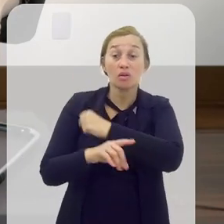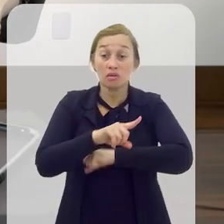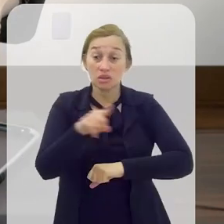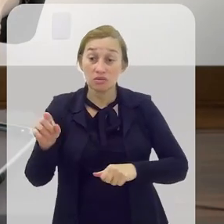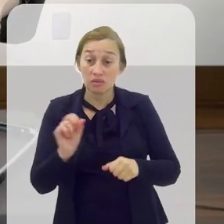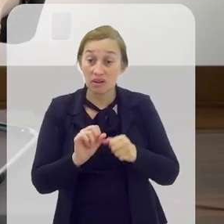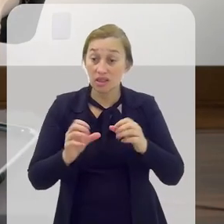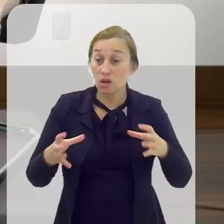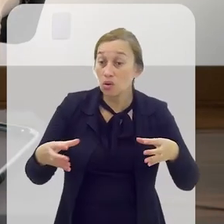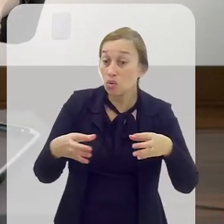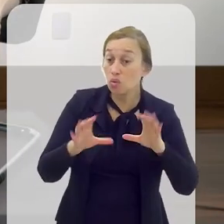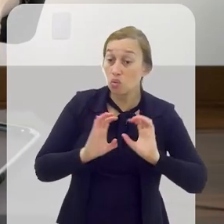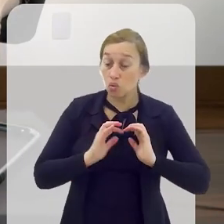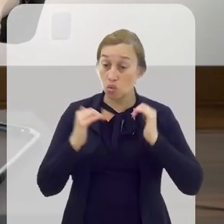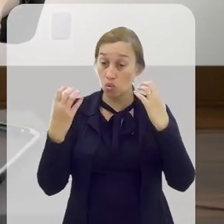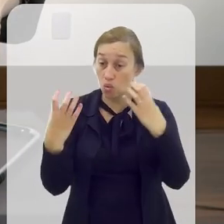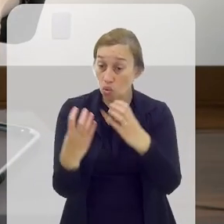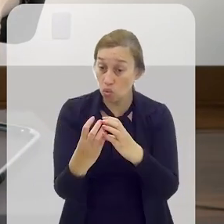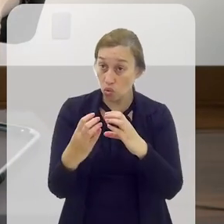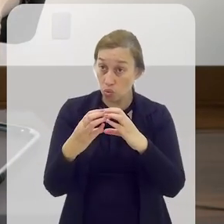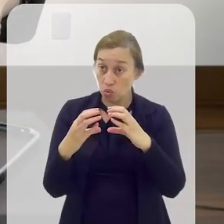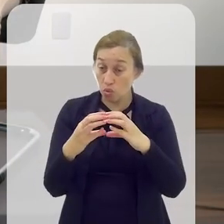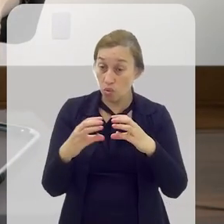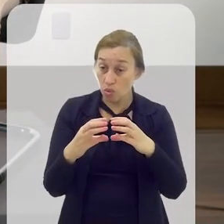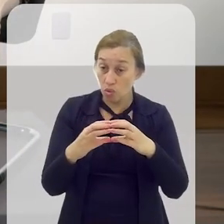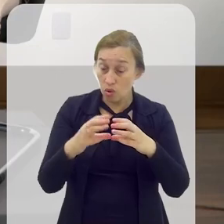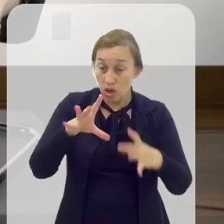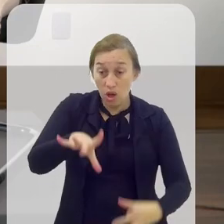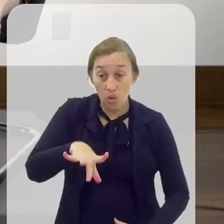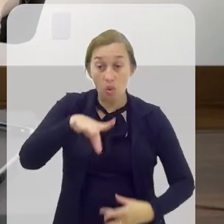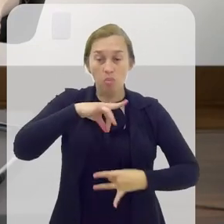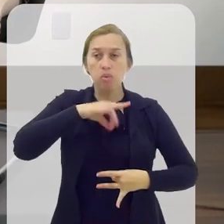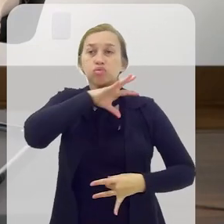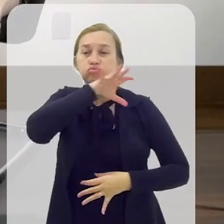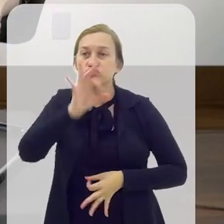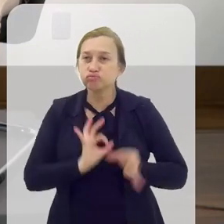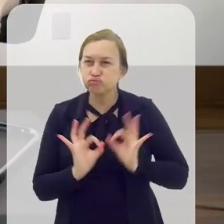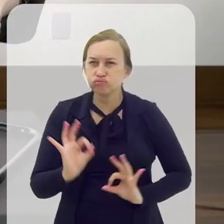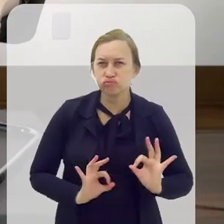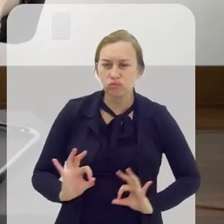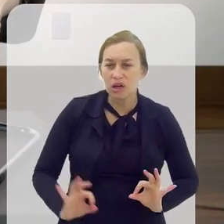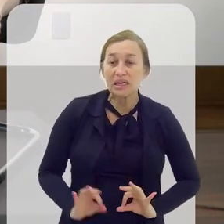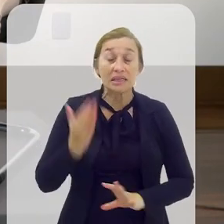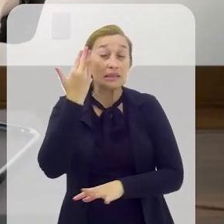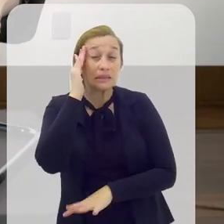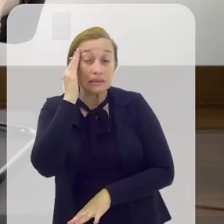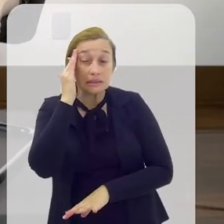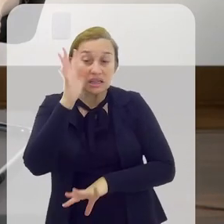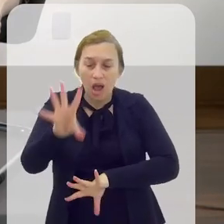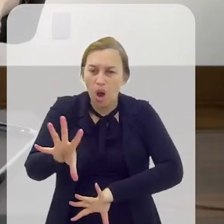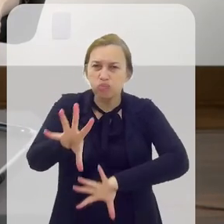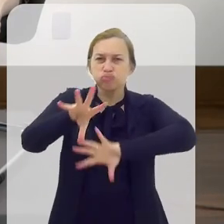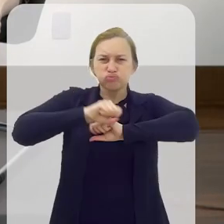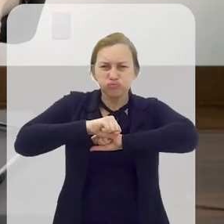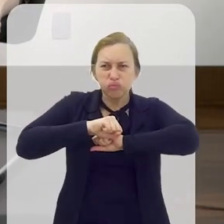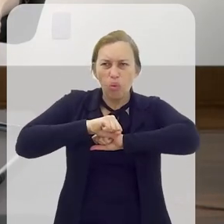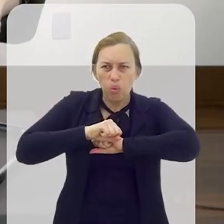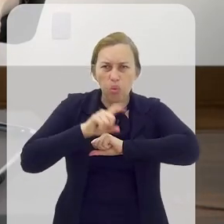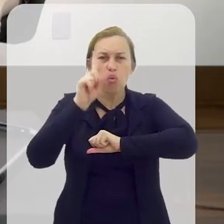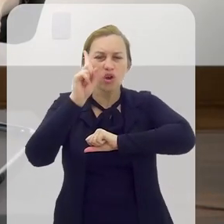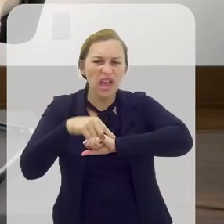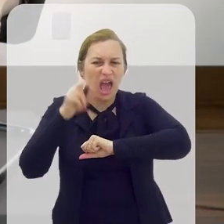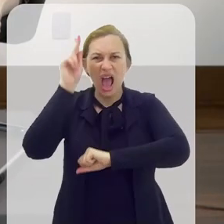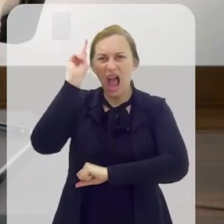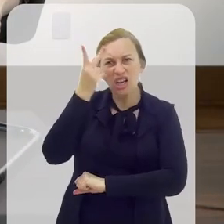fazer com que a comunidade incorpore essa onça, que ele entenda, absorva